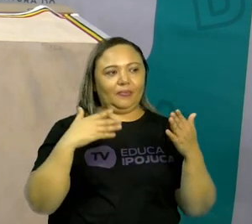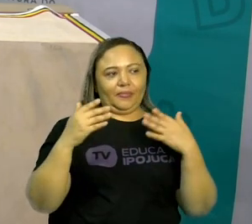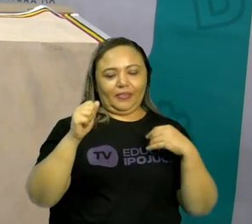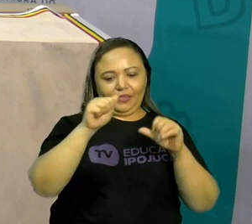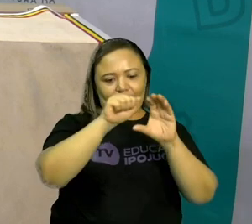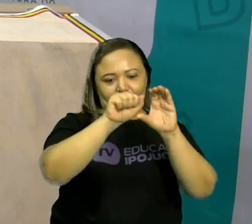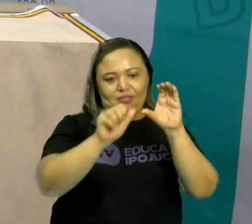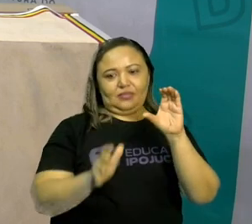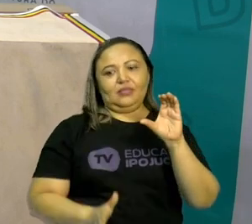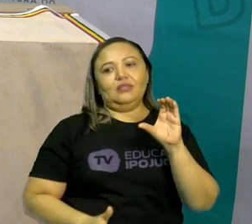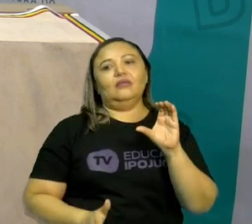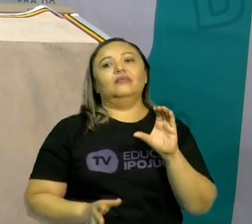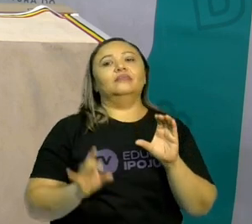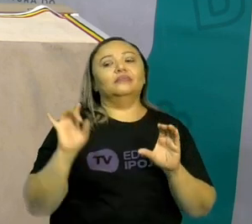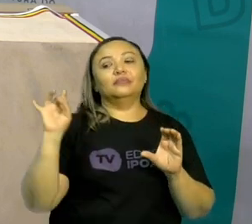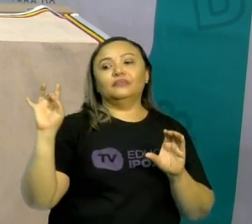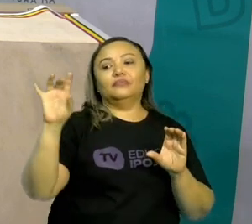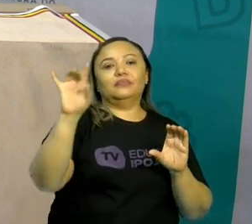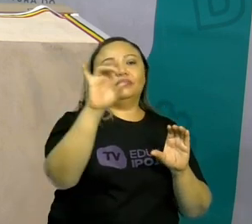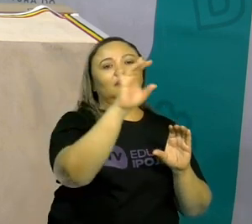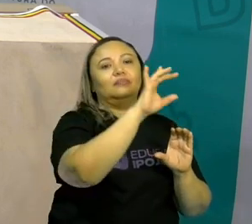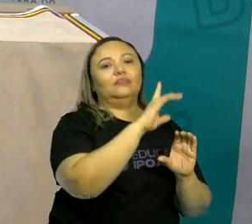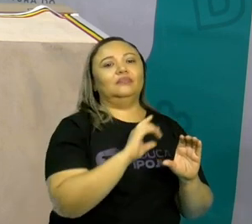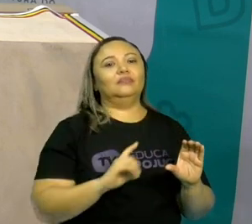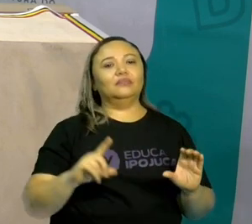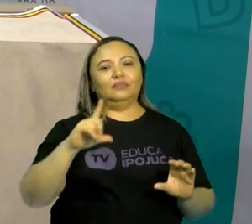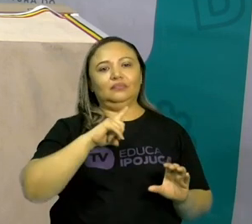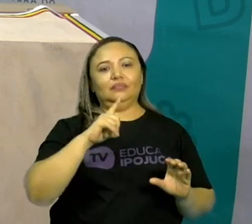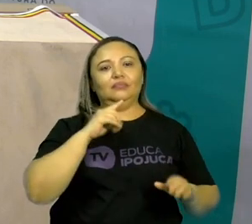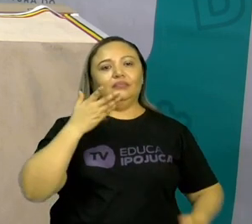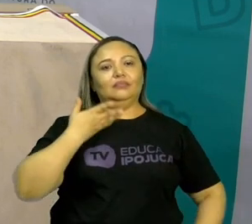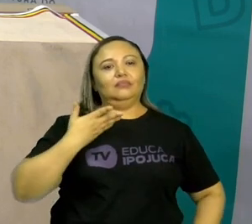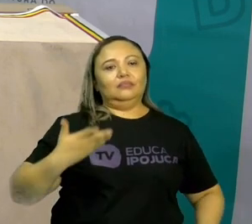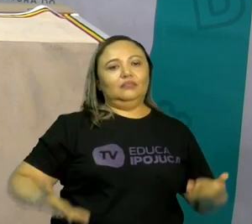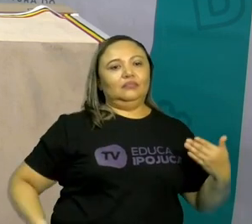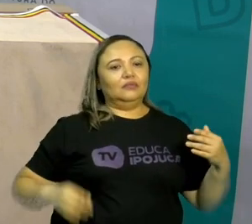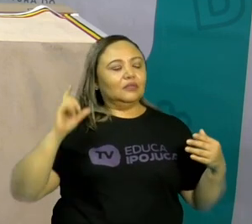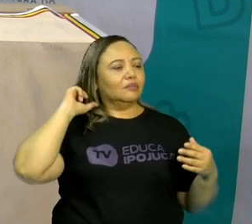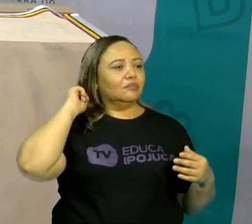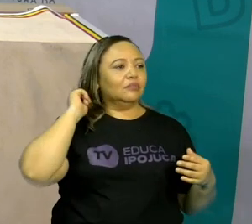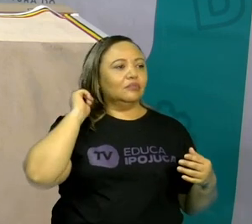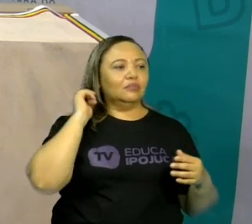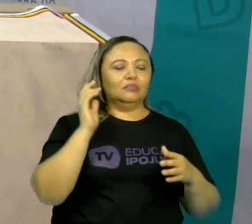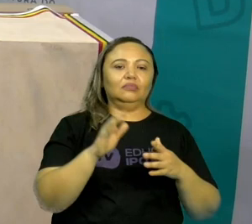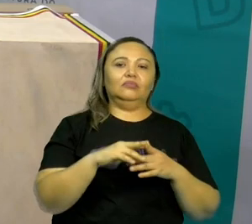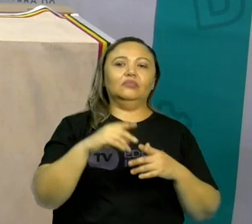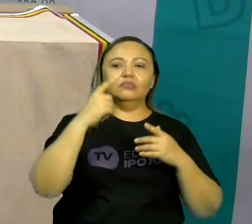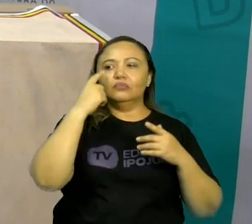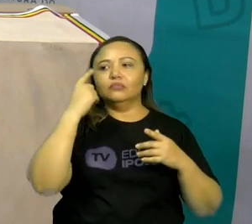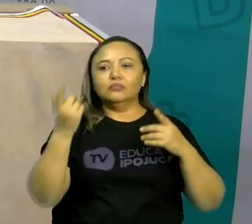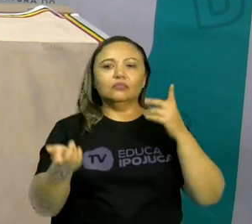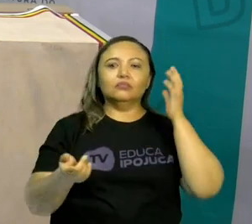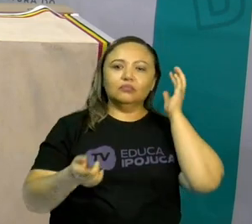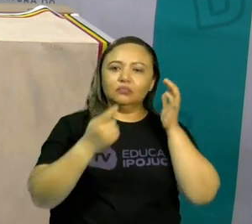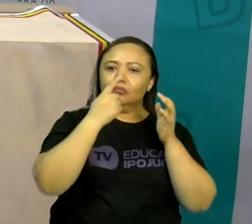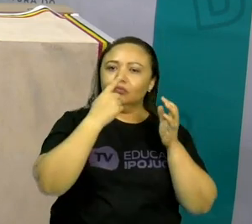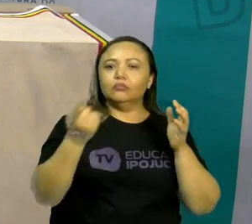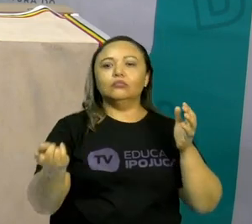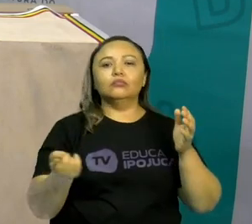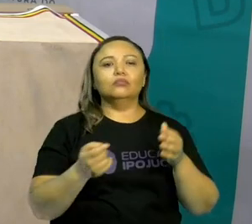características que temos no nosso corpinho. Do nosso cabelo, dos nossos olhos, do